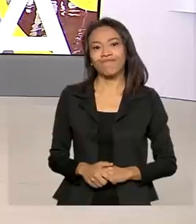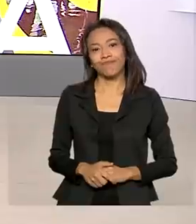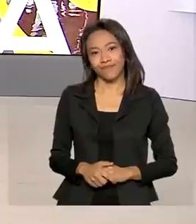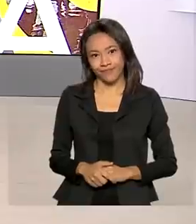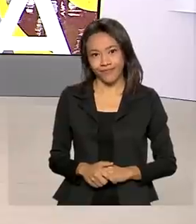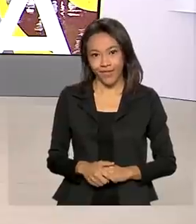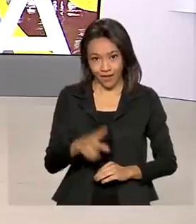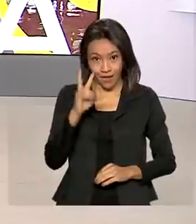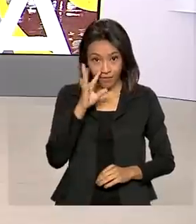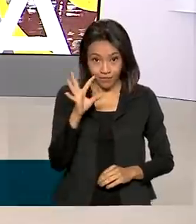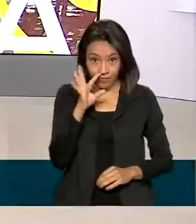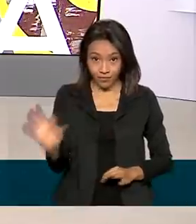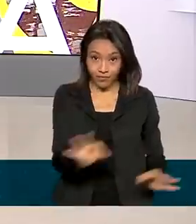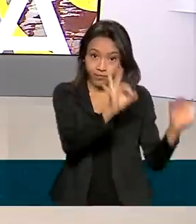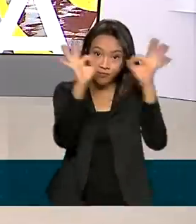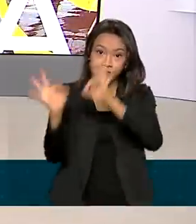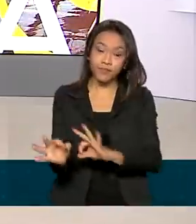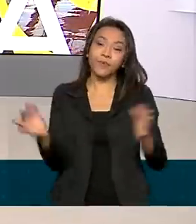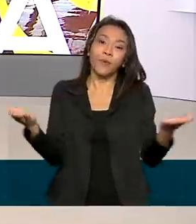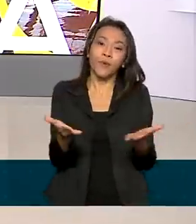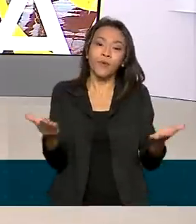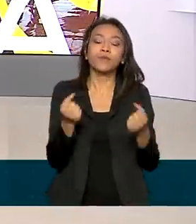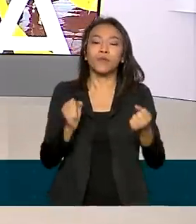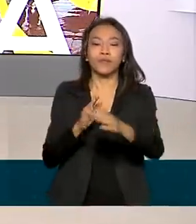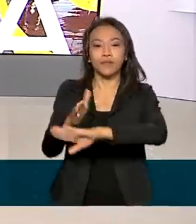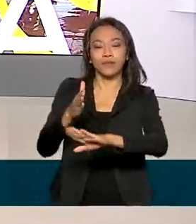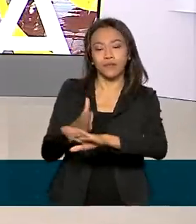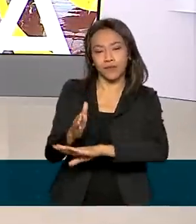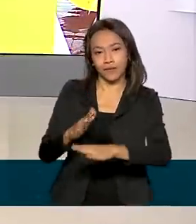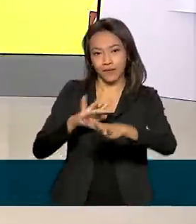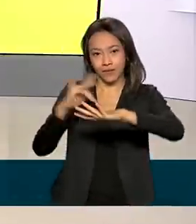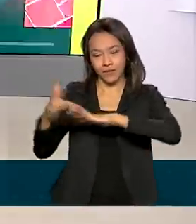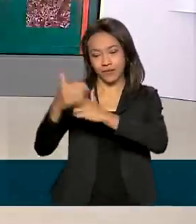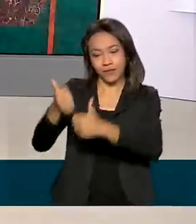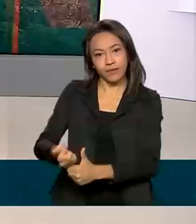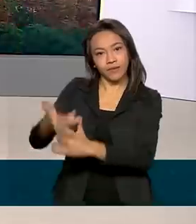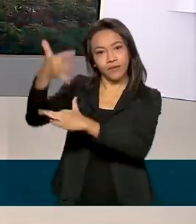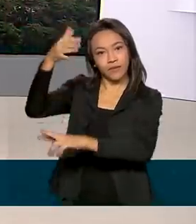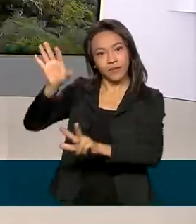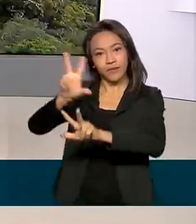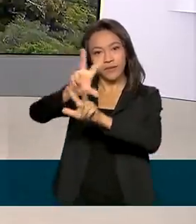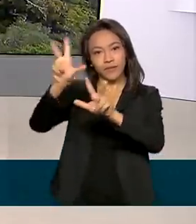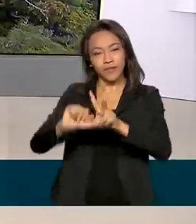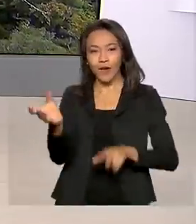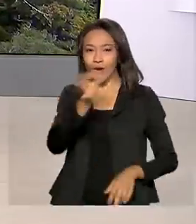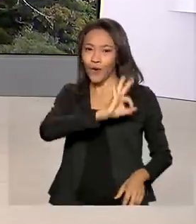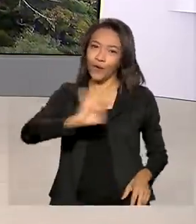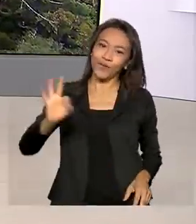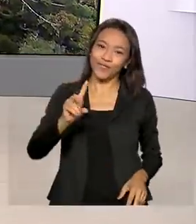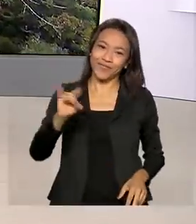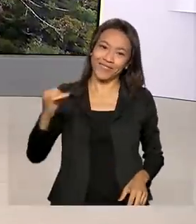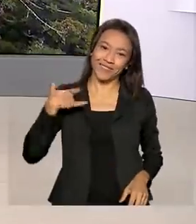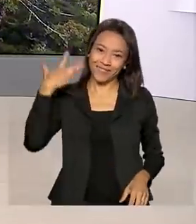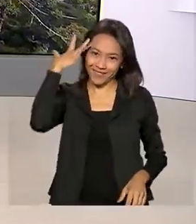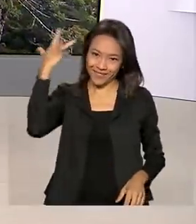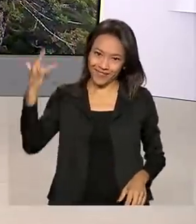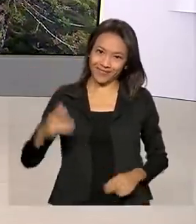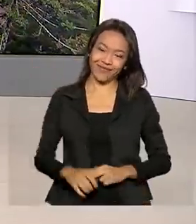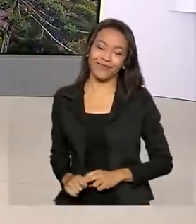Para rever as reportagens de hoje, acesse as redes sociais da TV Brasil. Para você, um ótimo dia e até amanhã.